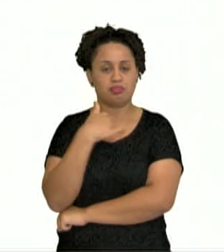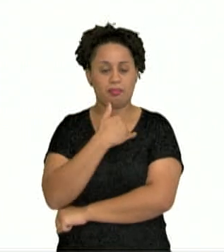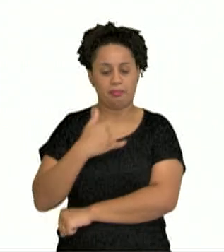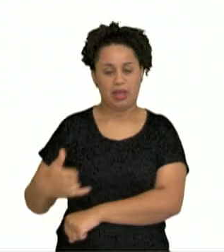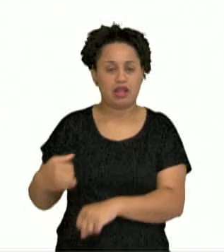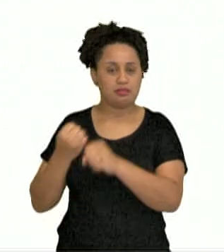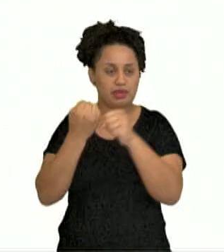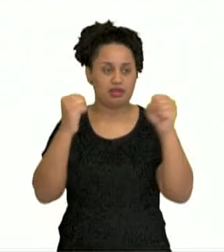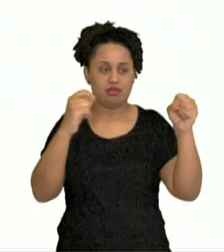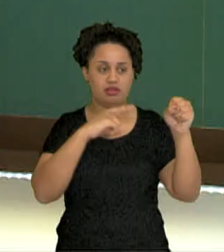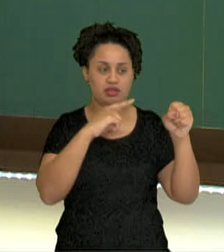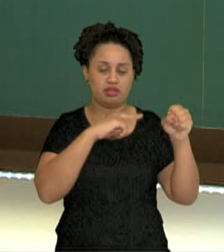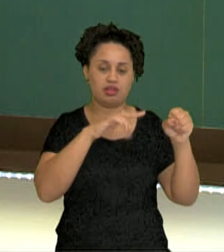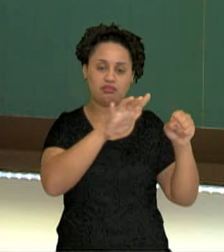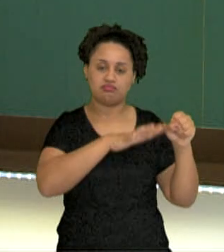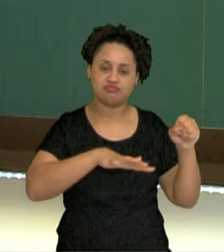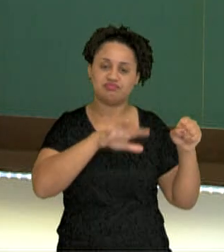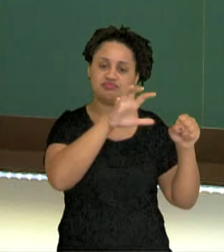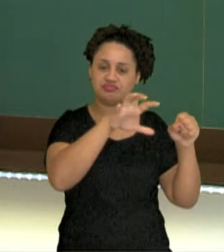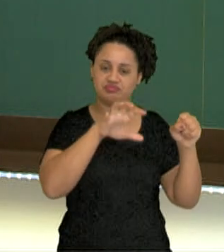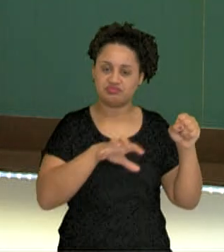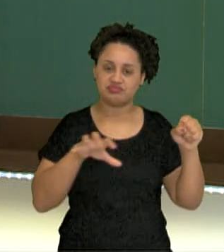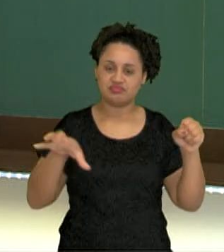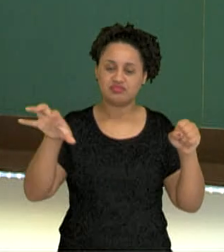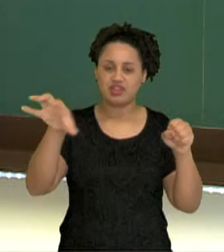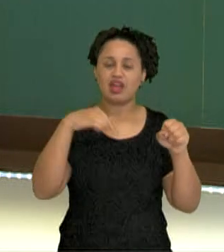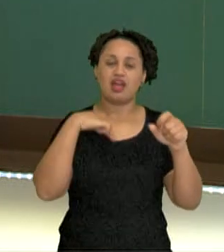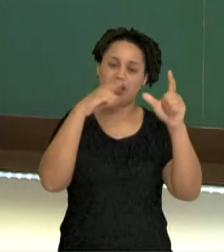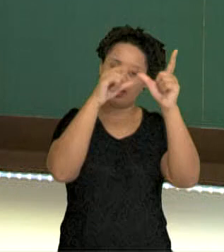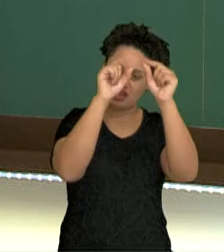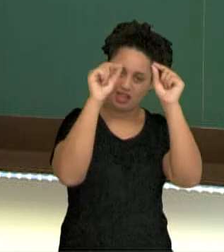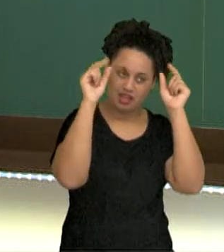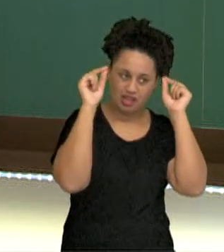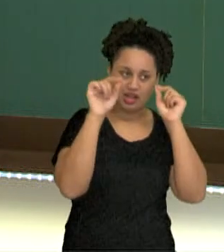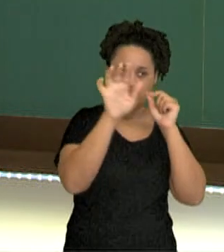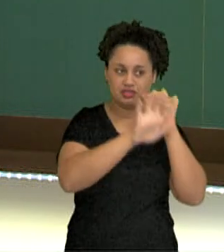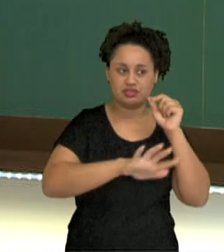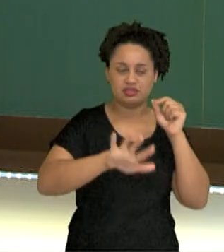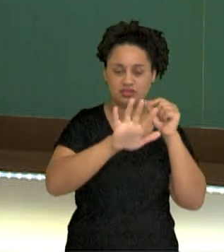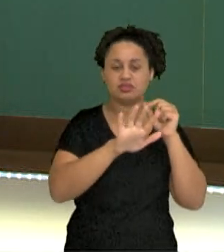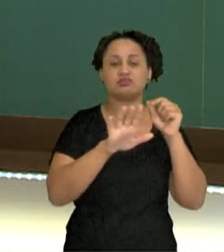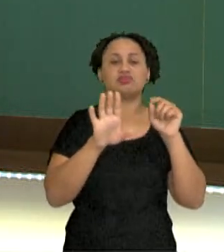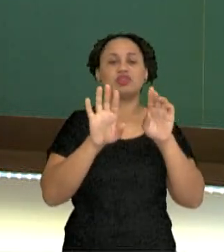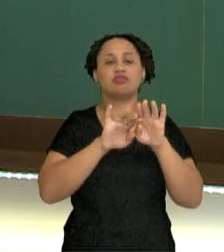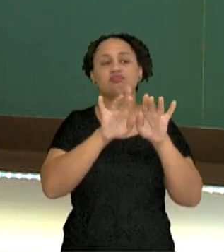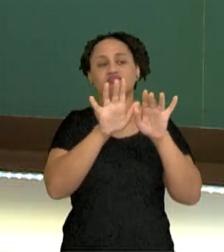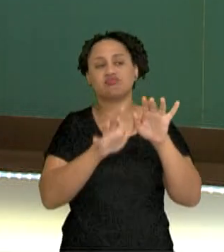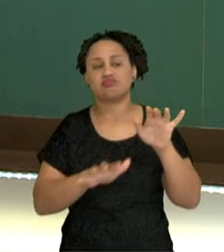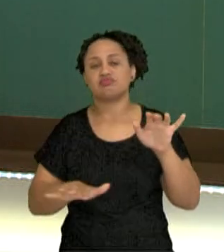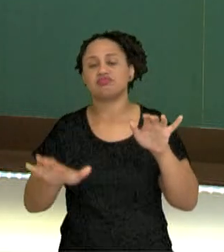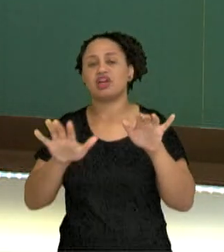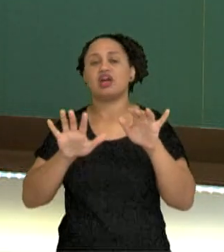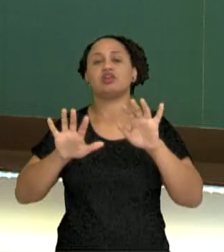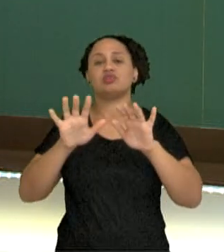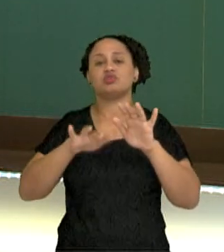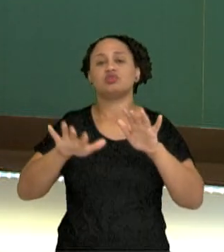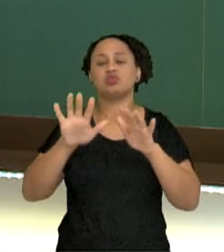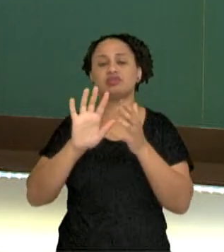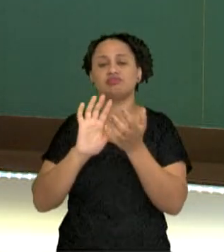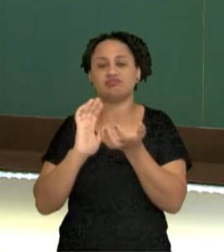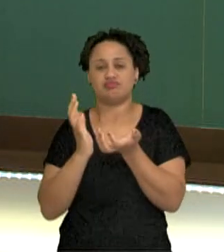podem ver, pega a Macedônia, engloba toda a Grécia, que a gente já estudou em outras horas, e ele vai para todo o